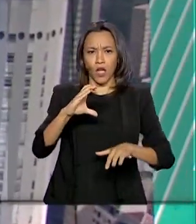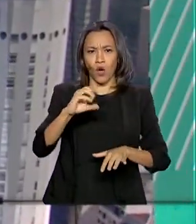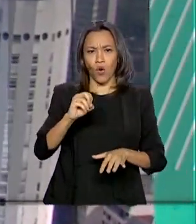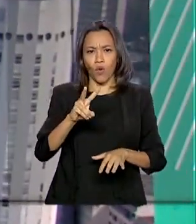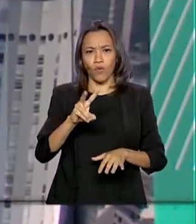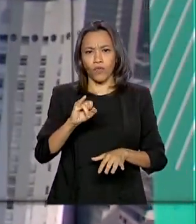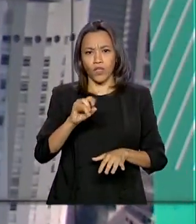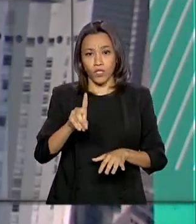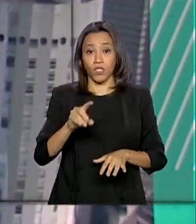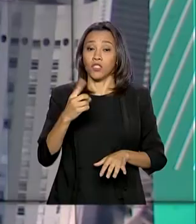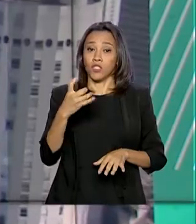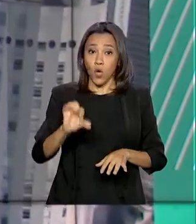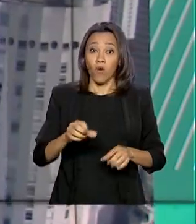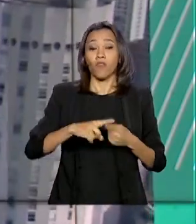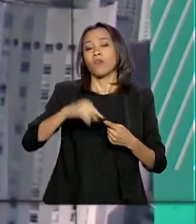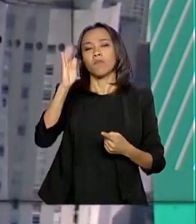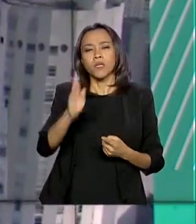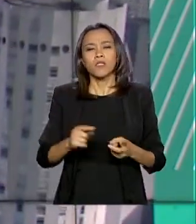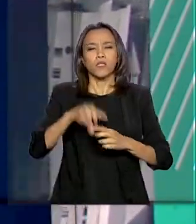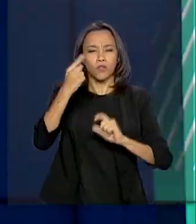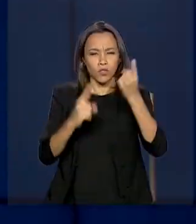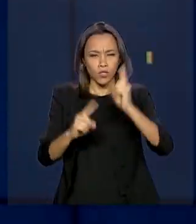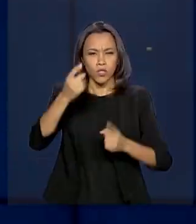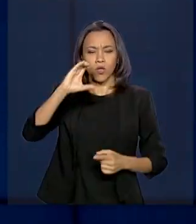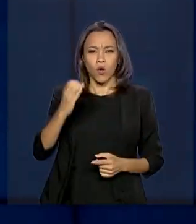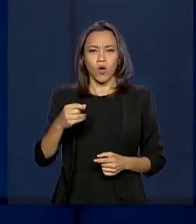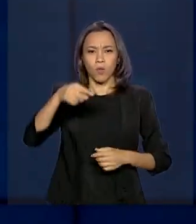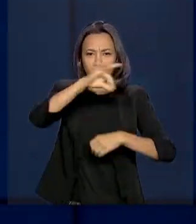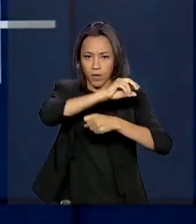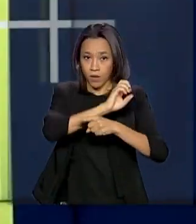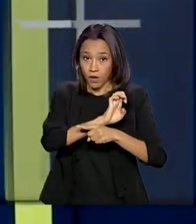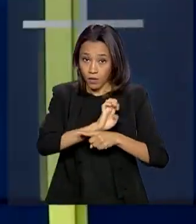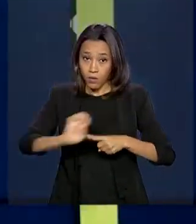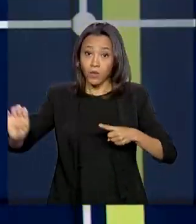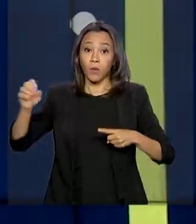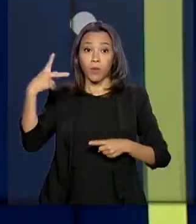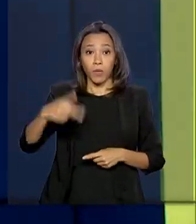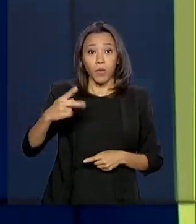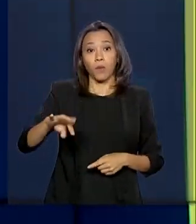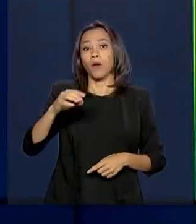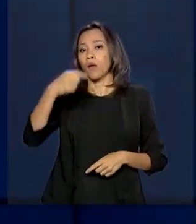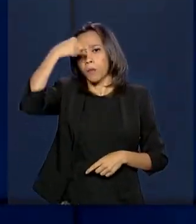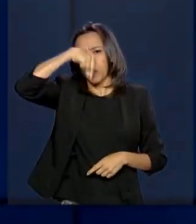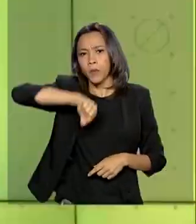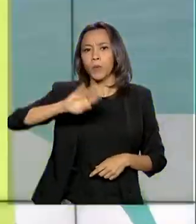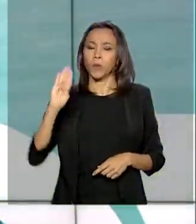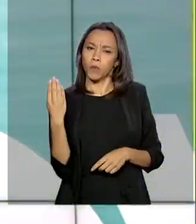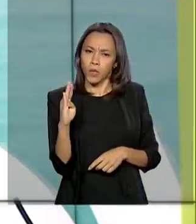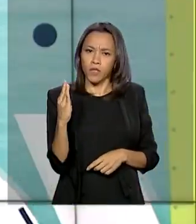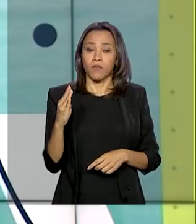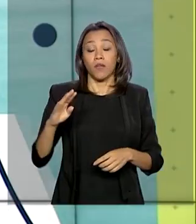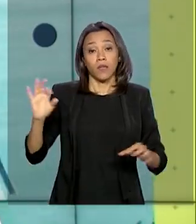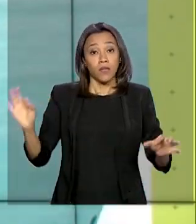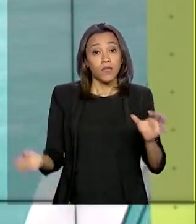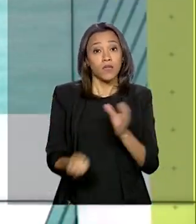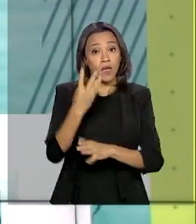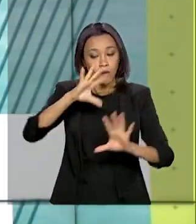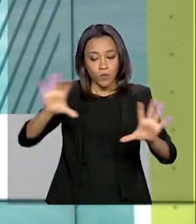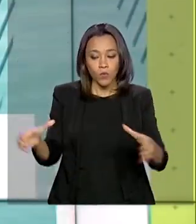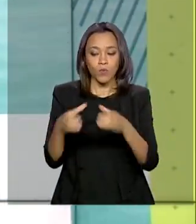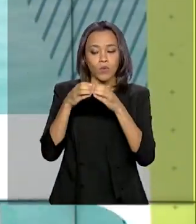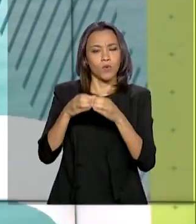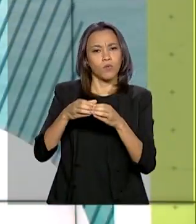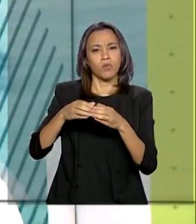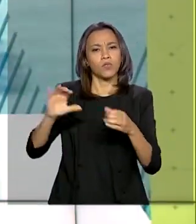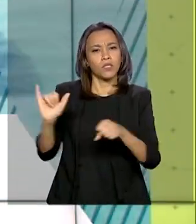Brasil, Chile, Colômbia, Equador, Paraguai, Peru e Bolívia, criaram um grupo para coordenar uma série de medidas de cooperação